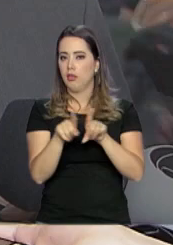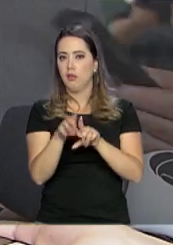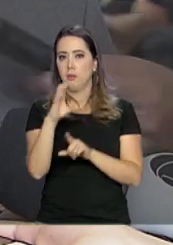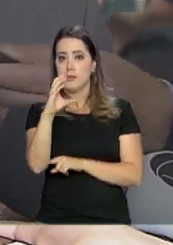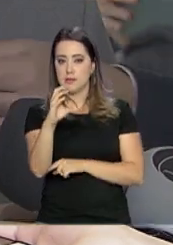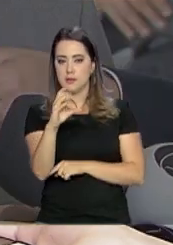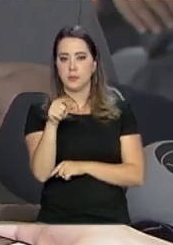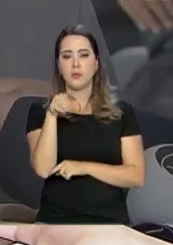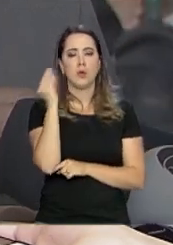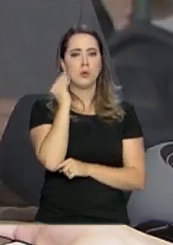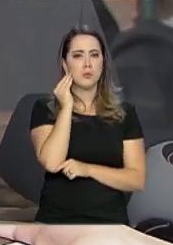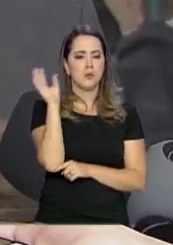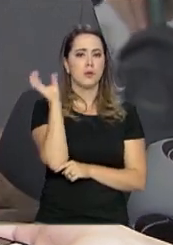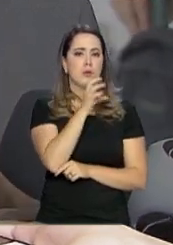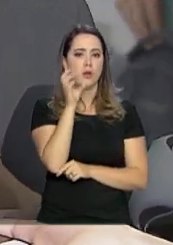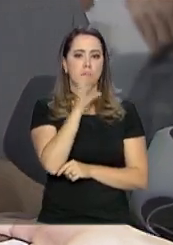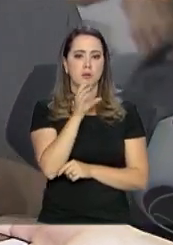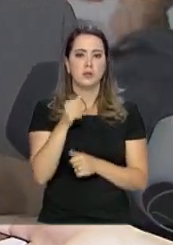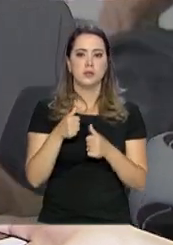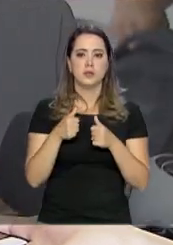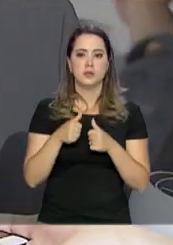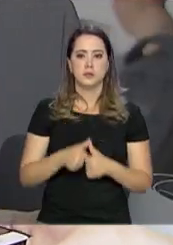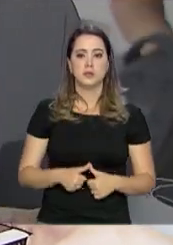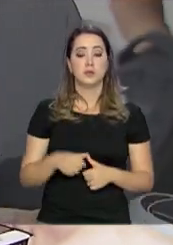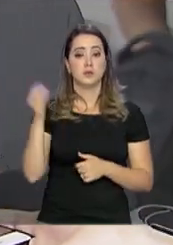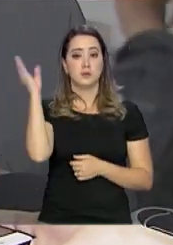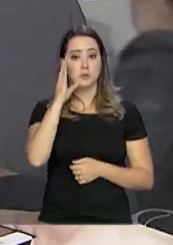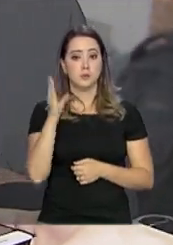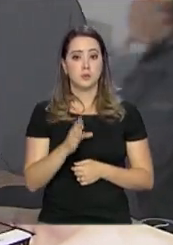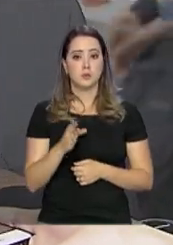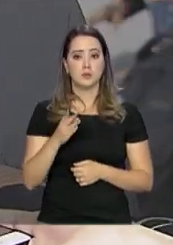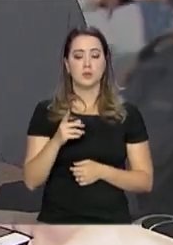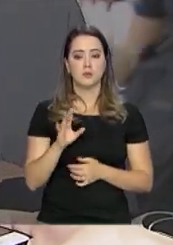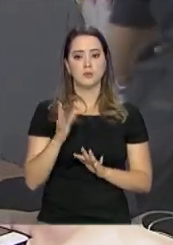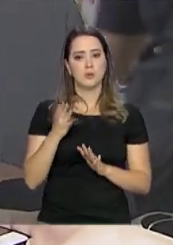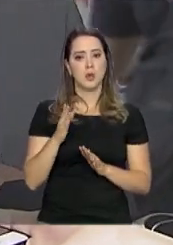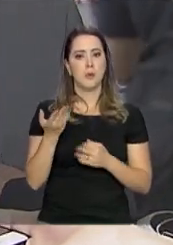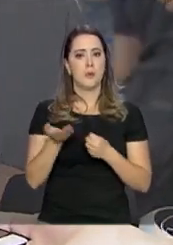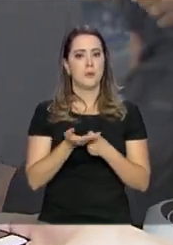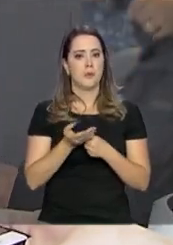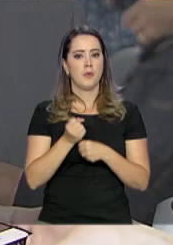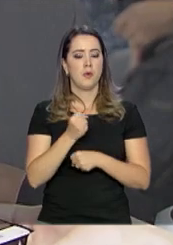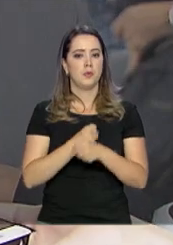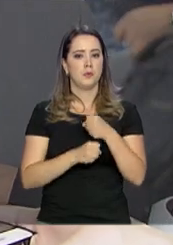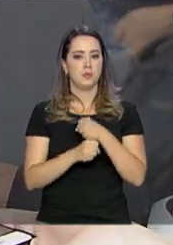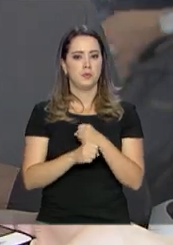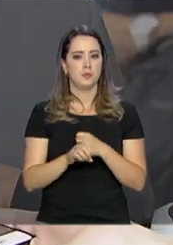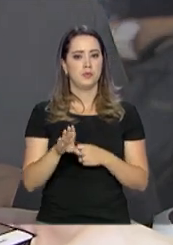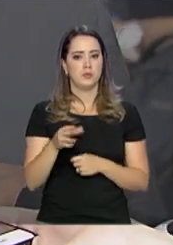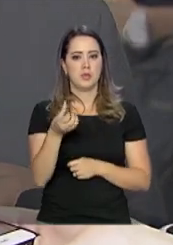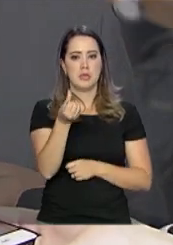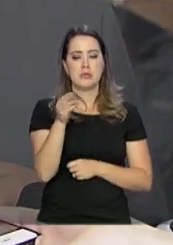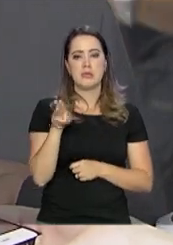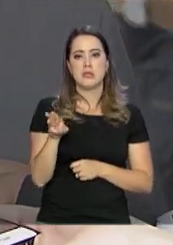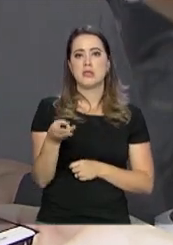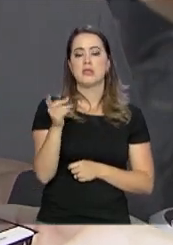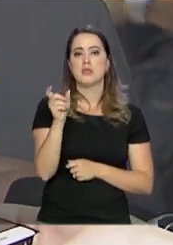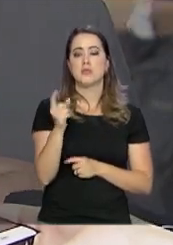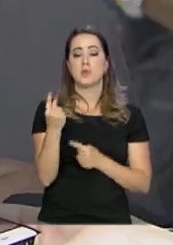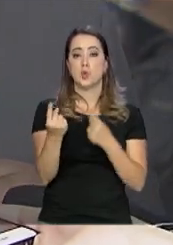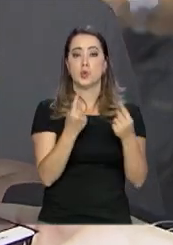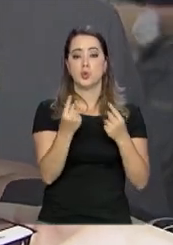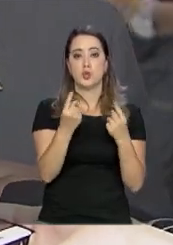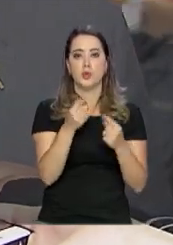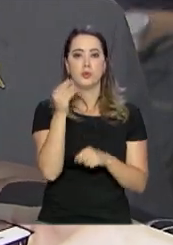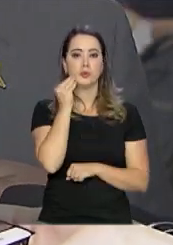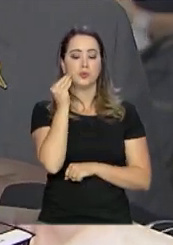testes rápidos, eles estão no Brasil, sendo uma média no ano passado, foram 6 milhões de cada um